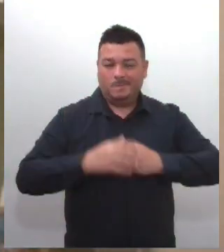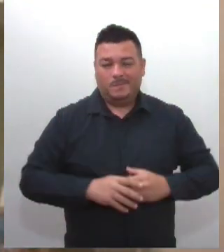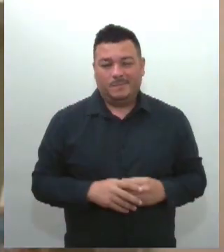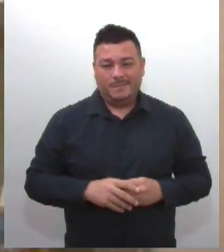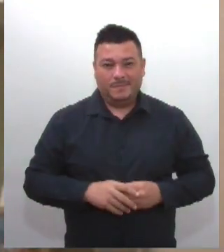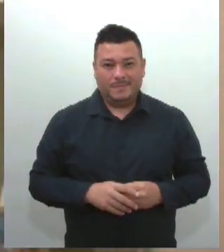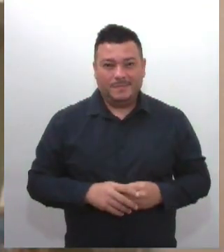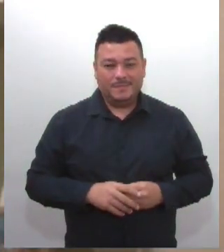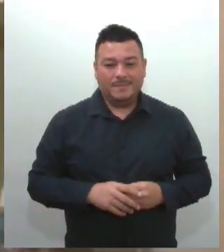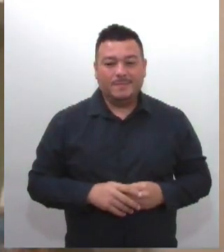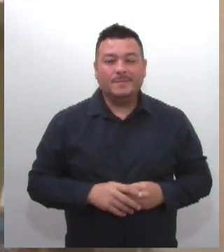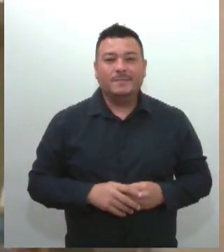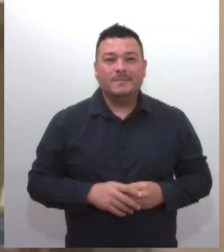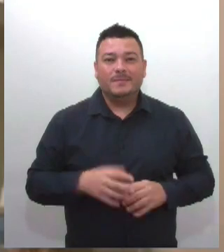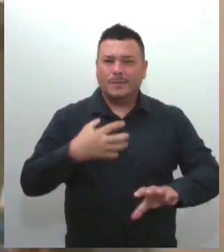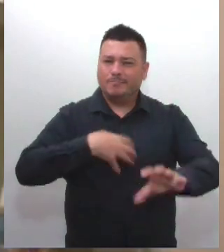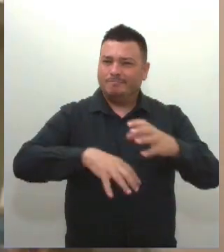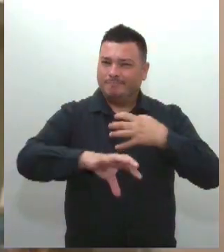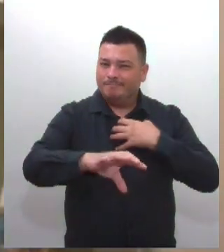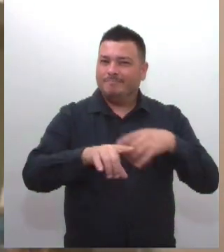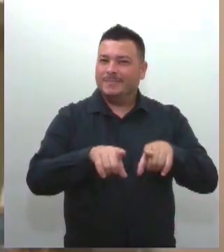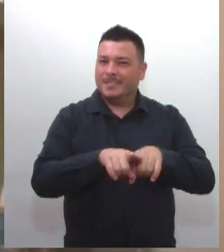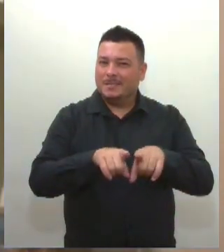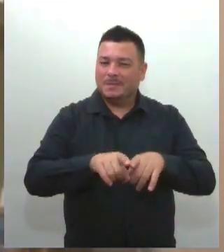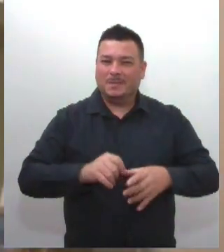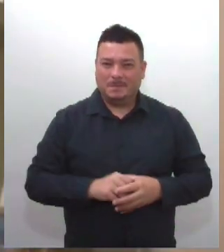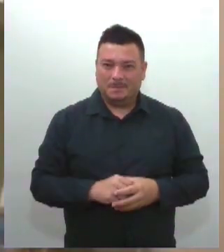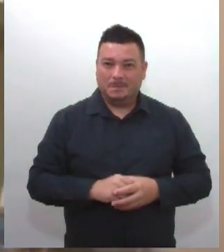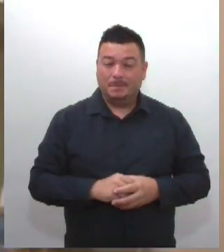empáticas e, acima de tudo,